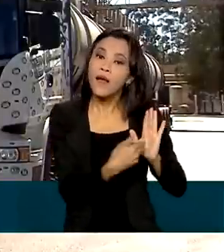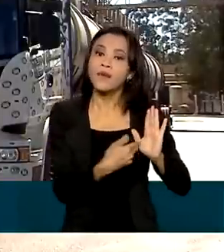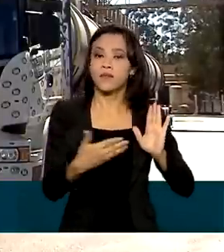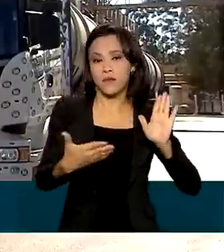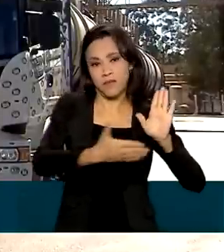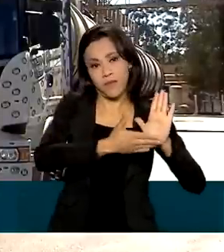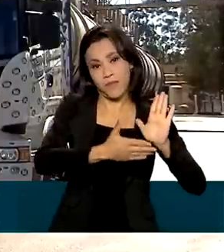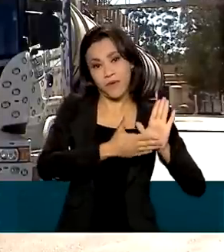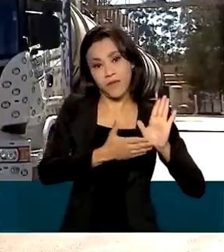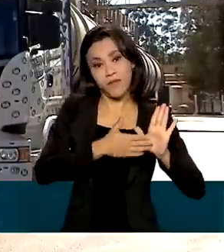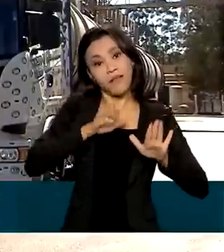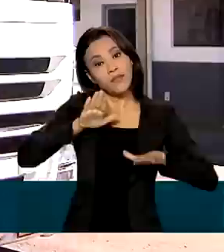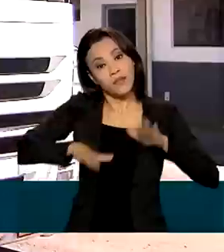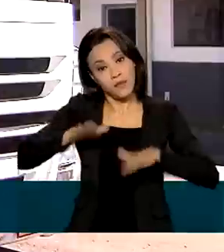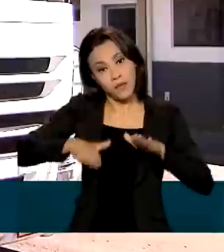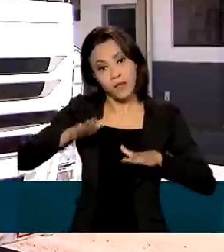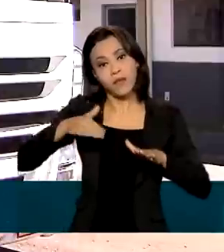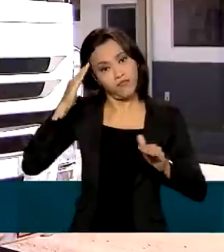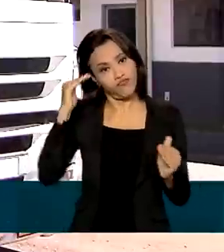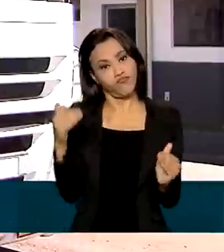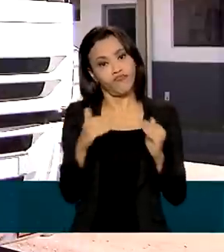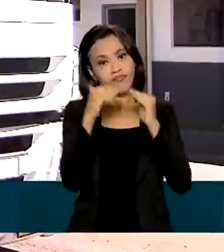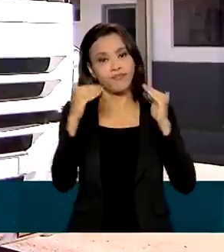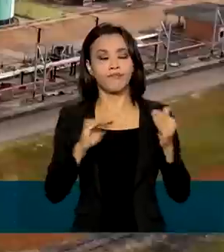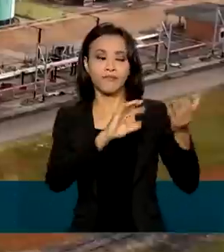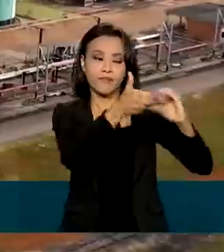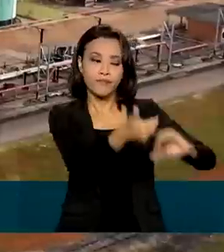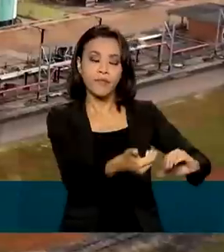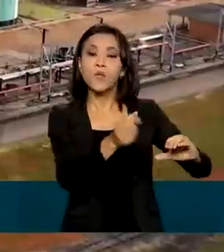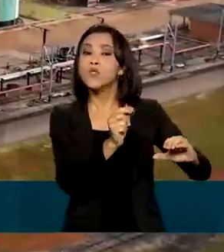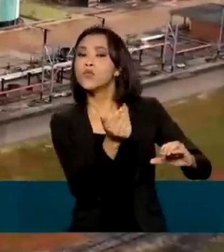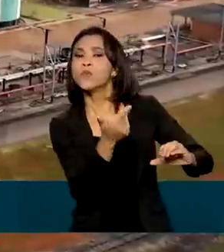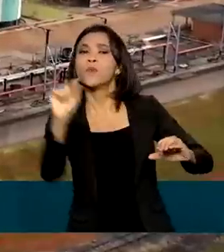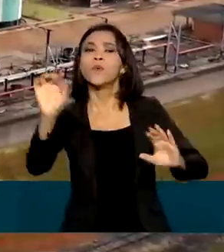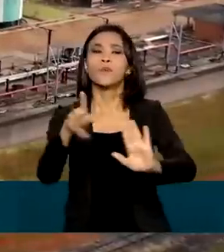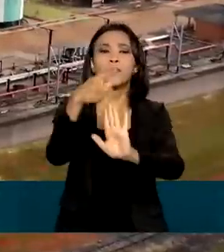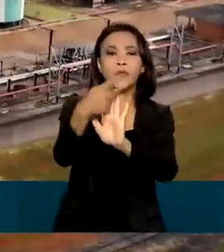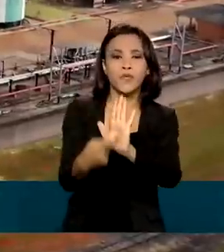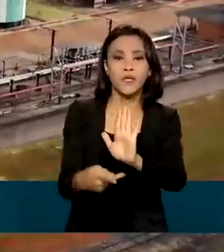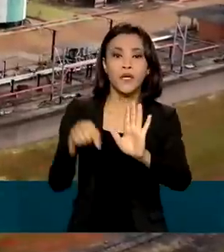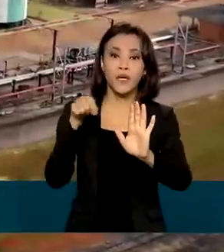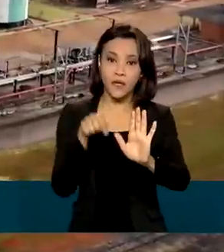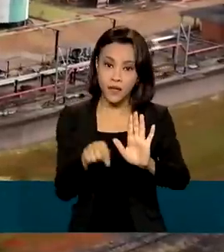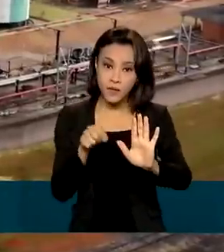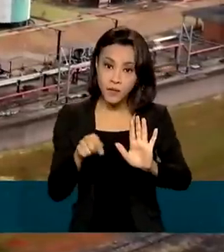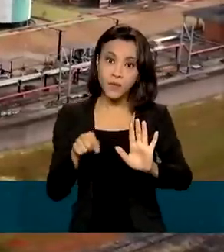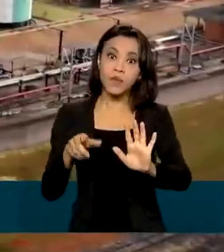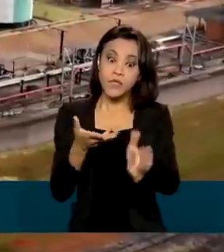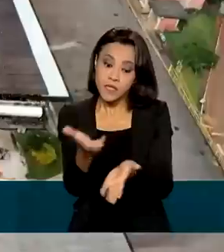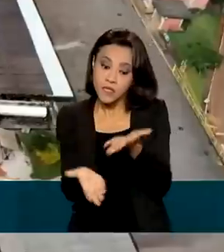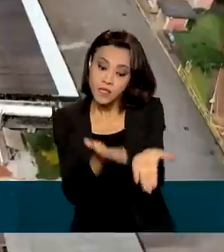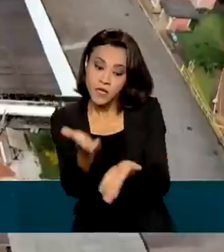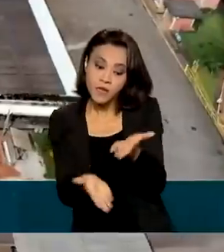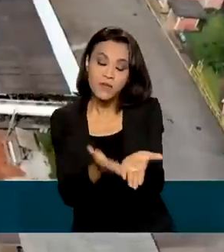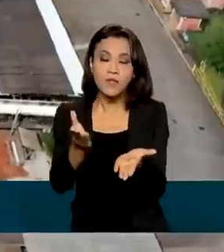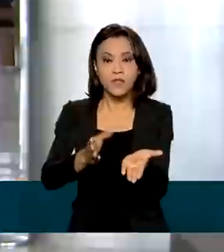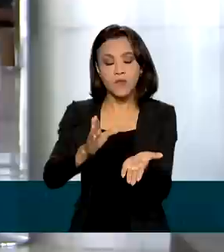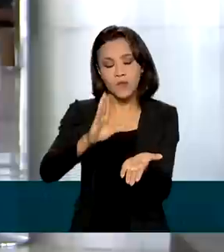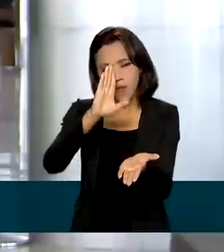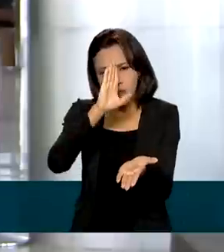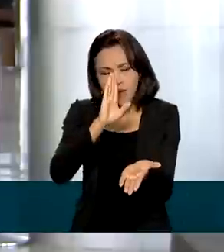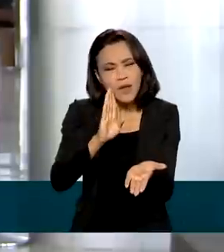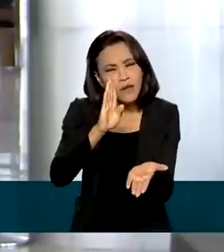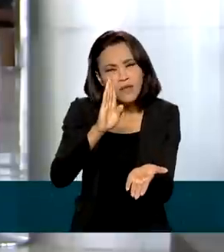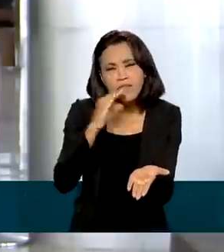depende da aprovação no Senado de um outro projeto que transforma em serviços essenciais, bens e serviços relacionados